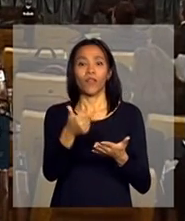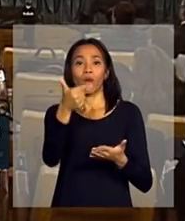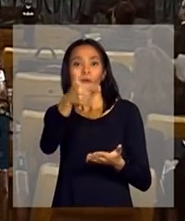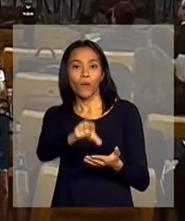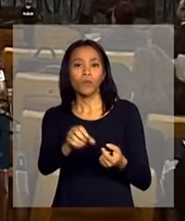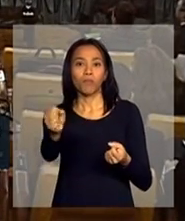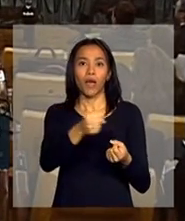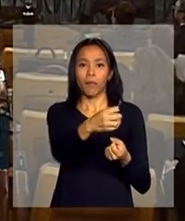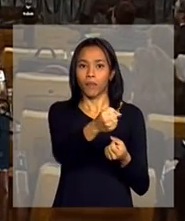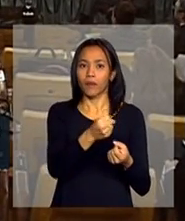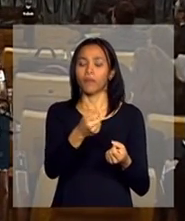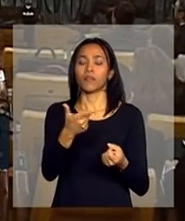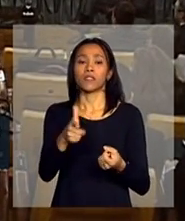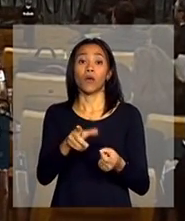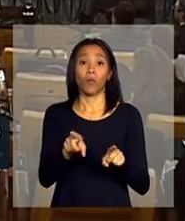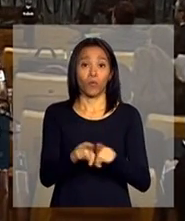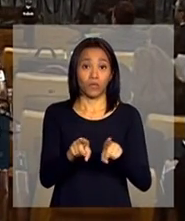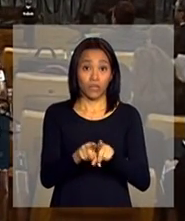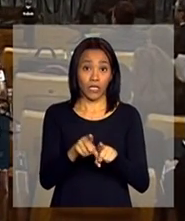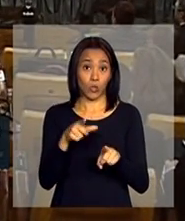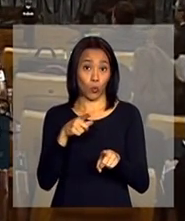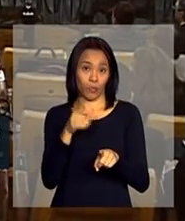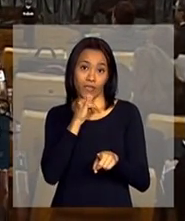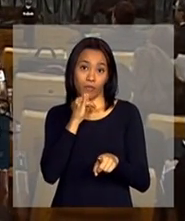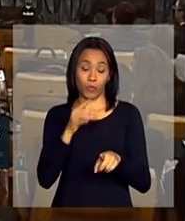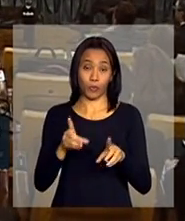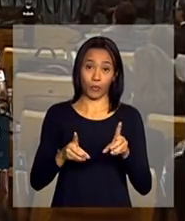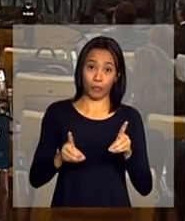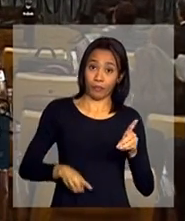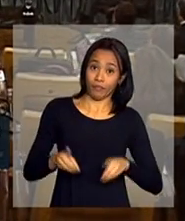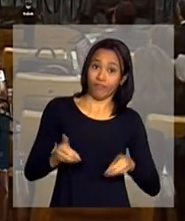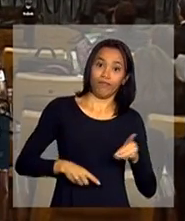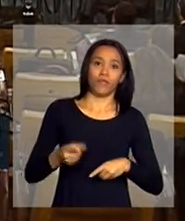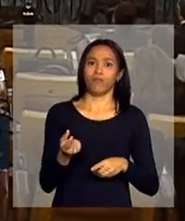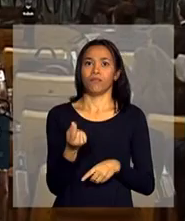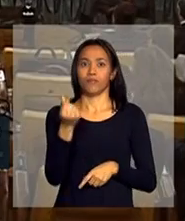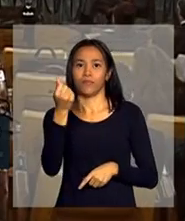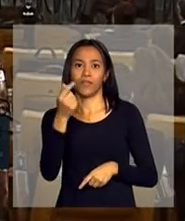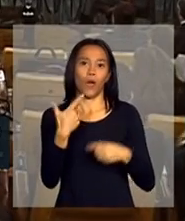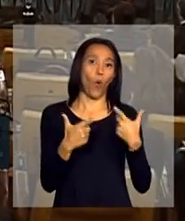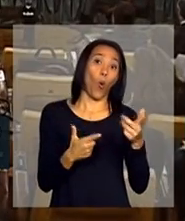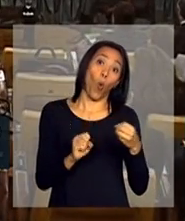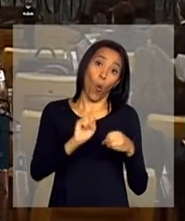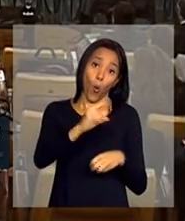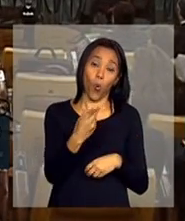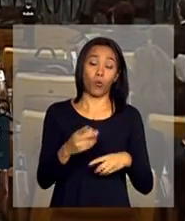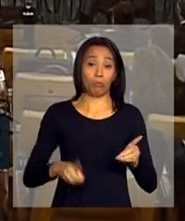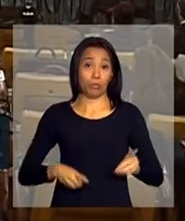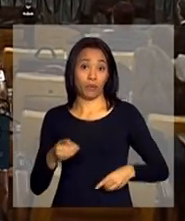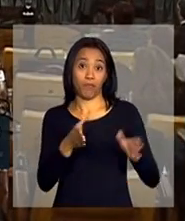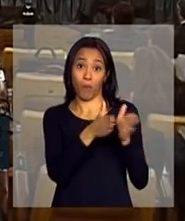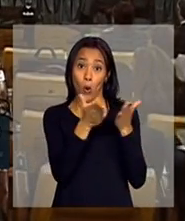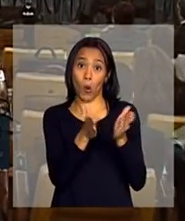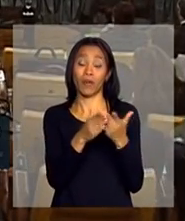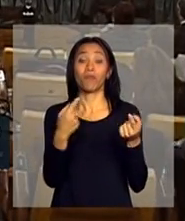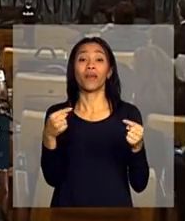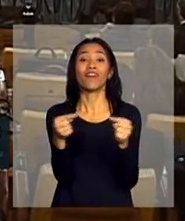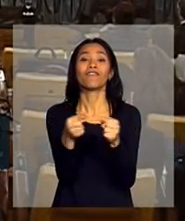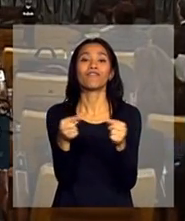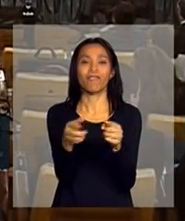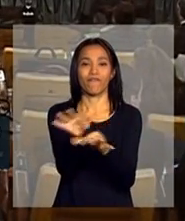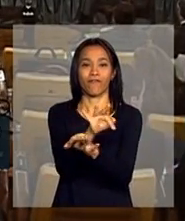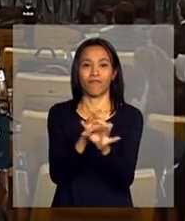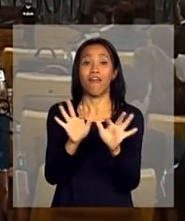espécie do primo pobre, outro é o primo rico. Assim, no sentido de que existe uma relação de parentesco, eles são